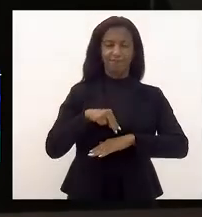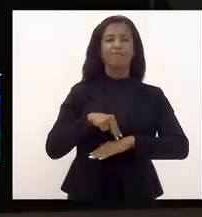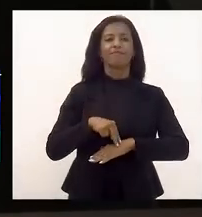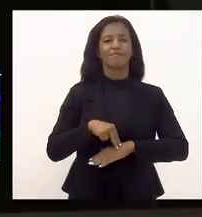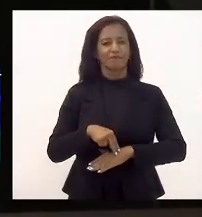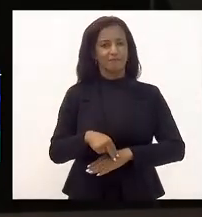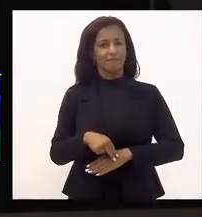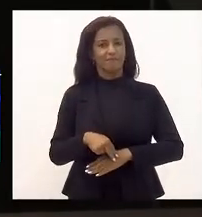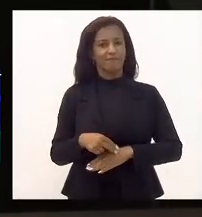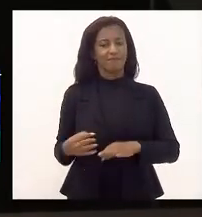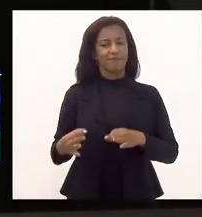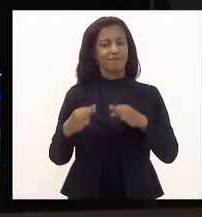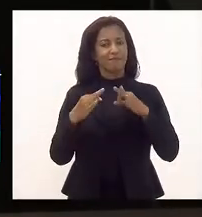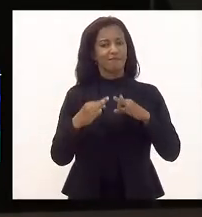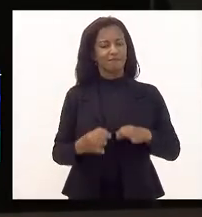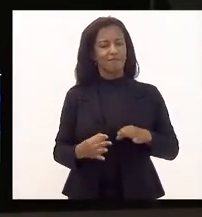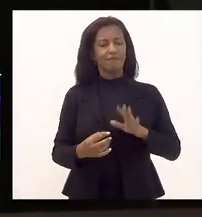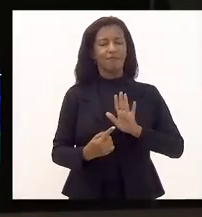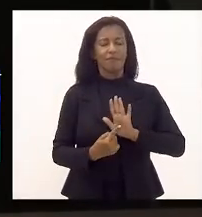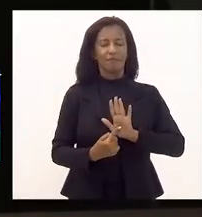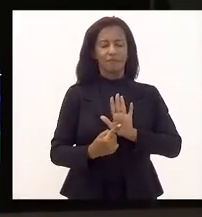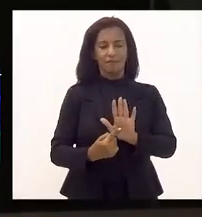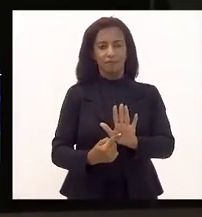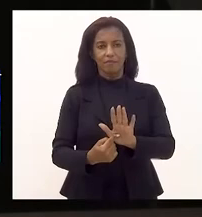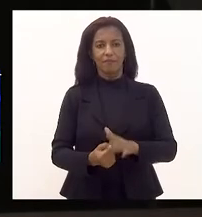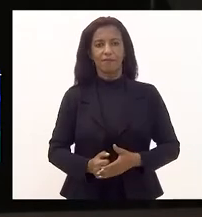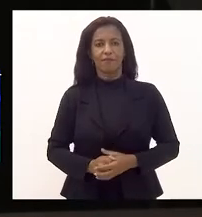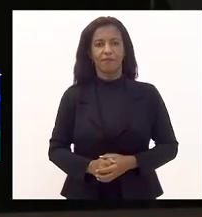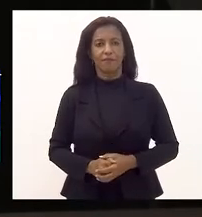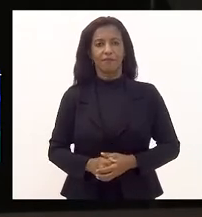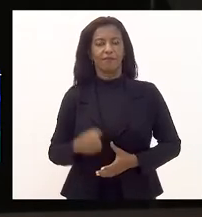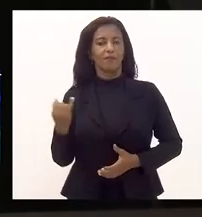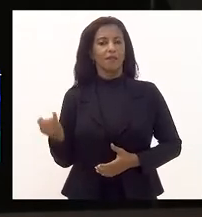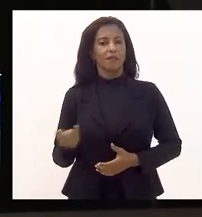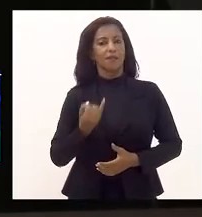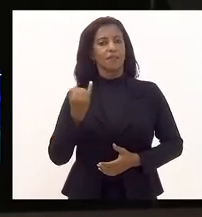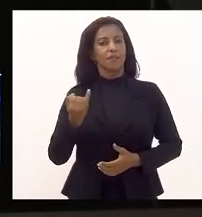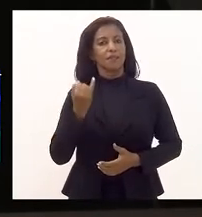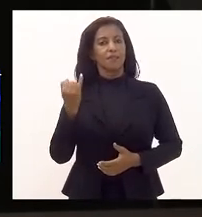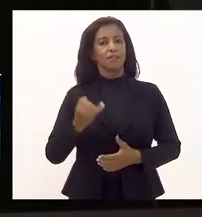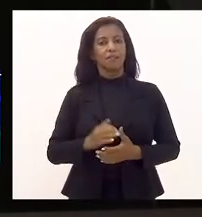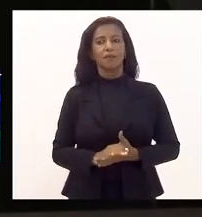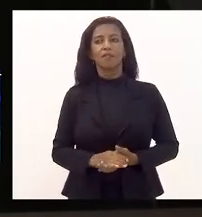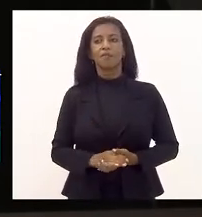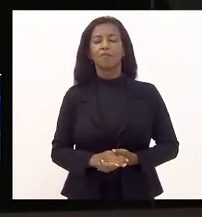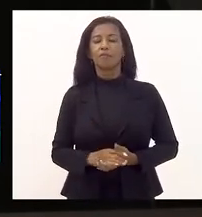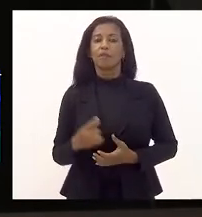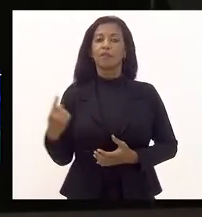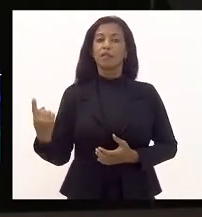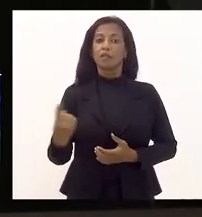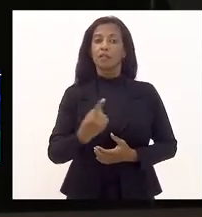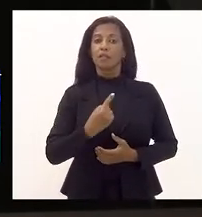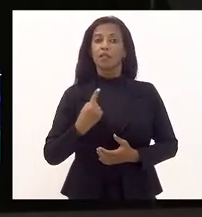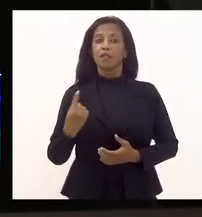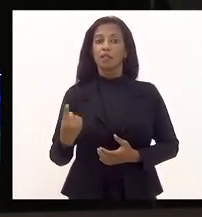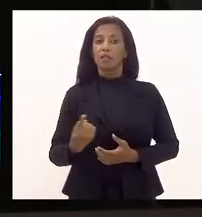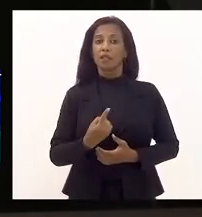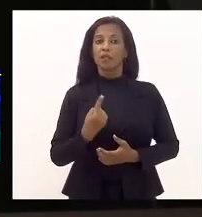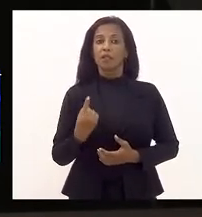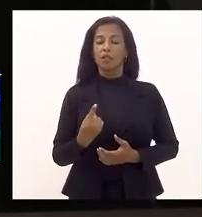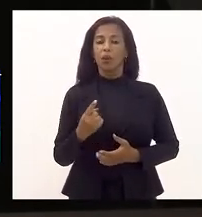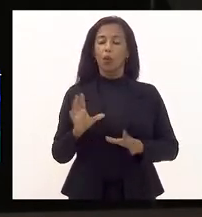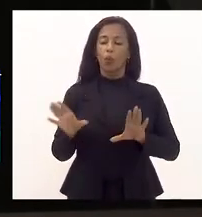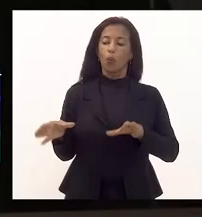exatamente para mostrar a importância que nós devotamos como